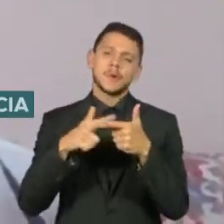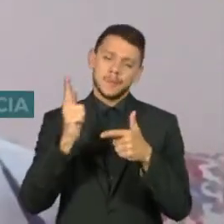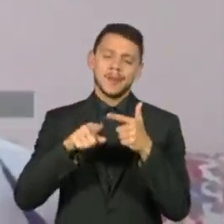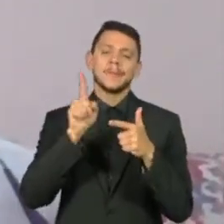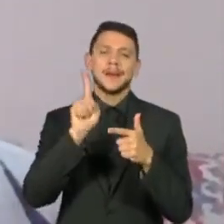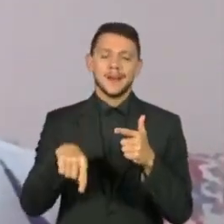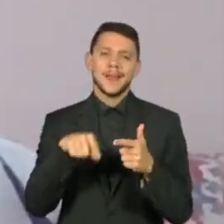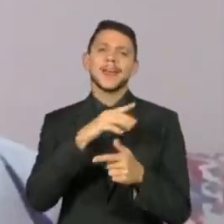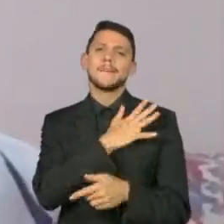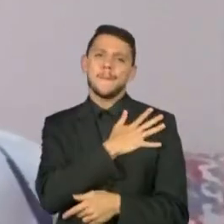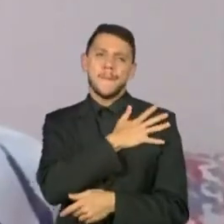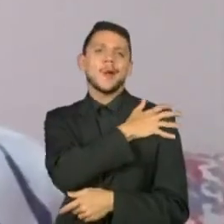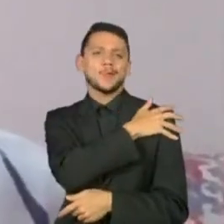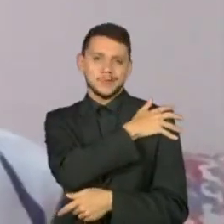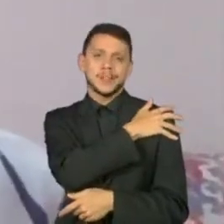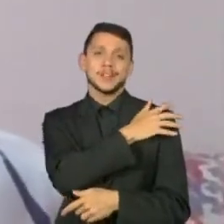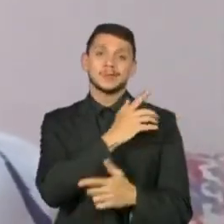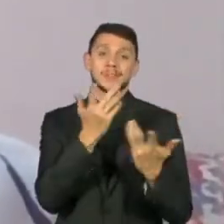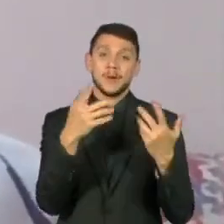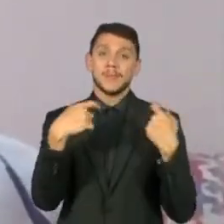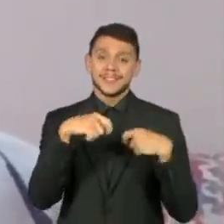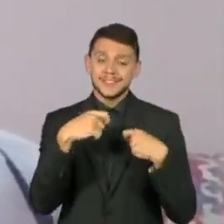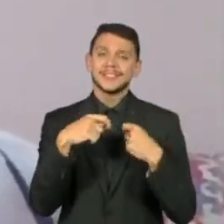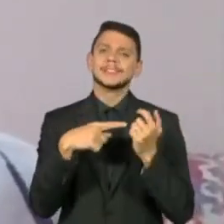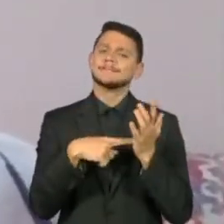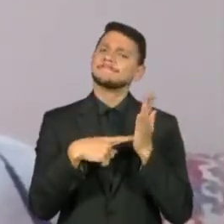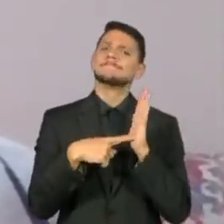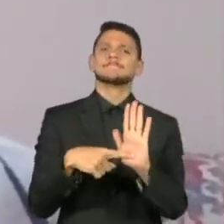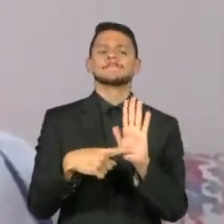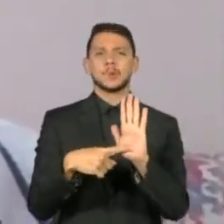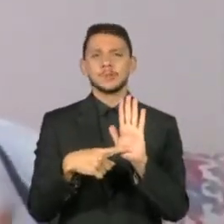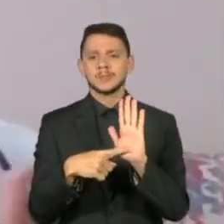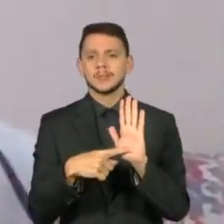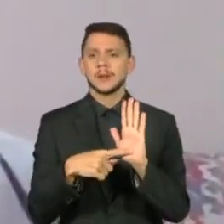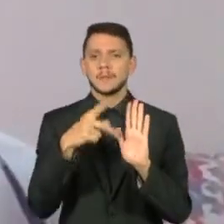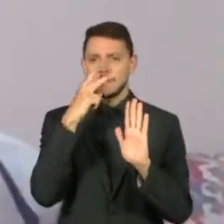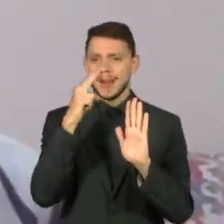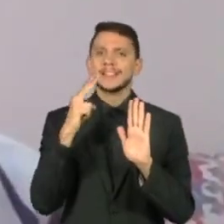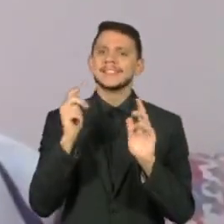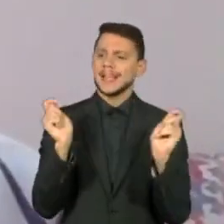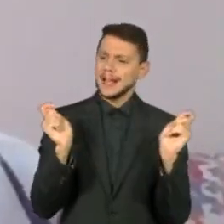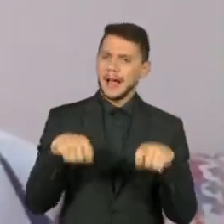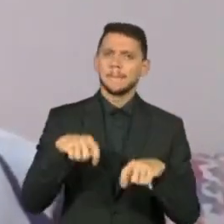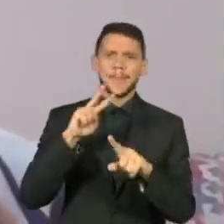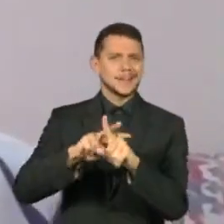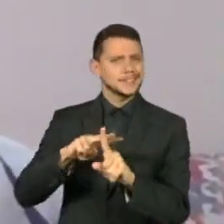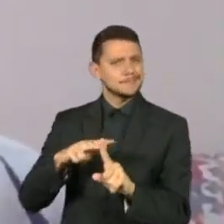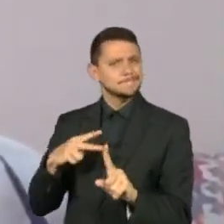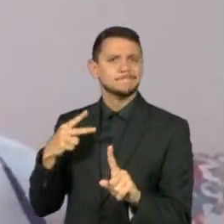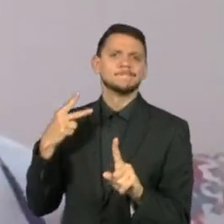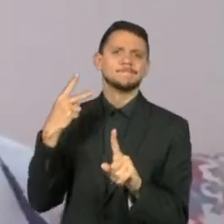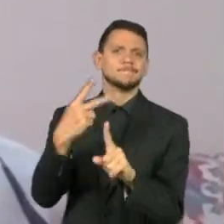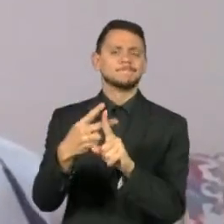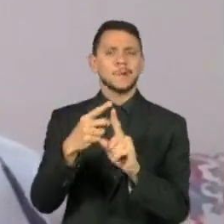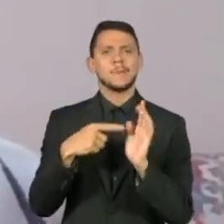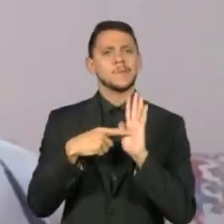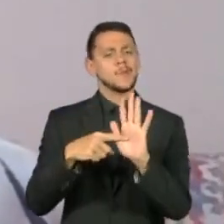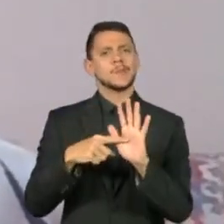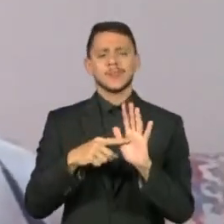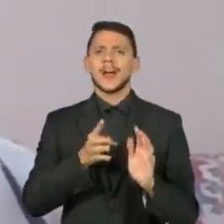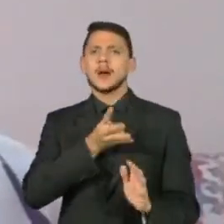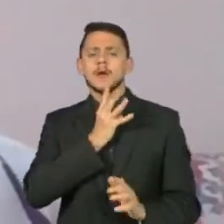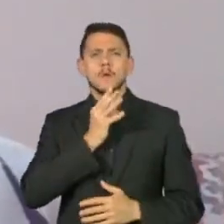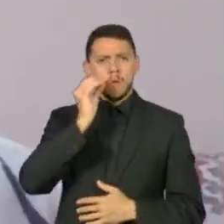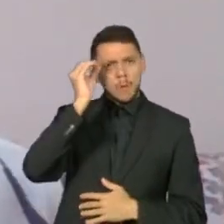preconceito. Então, ela tem que se mostrar, eu acho, muito capaz, muito competente para